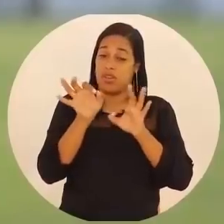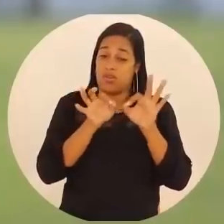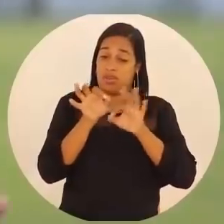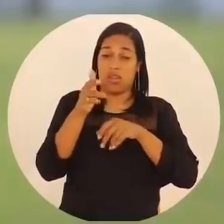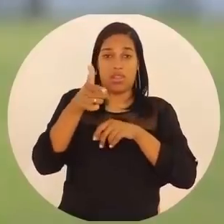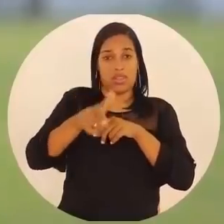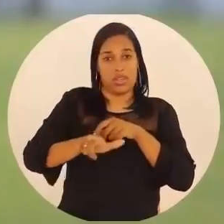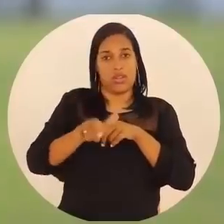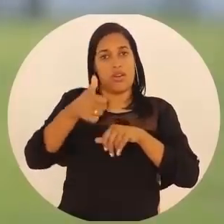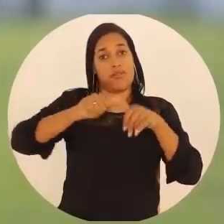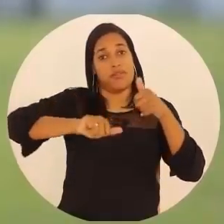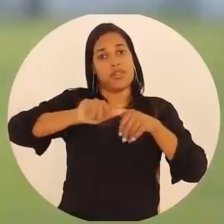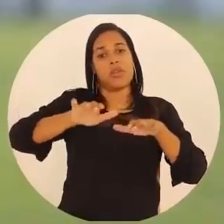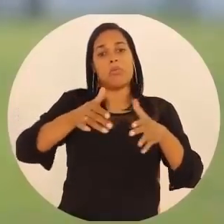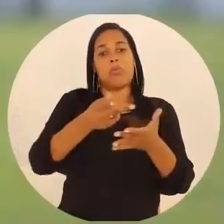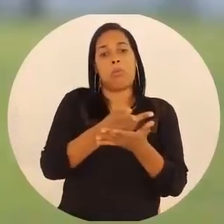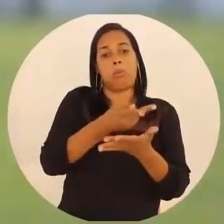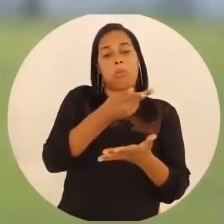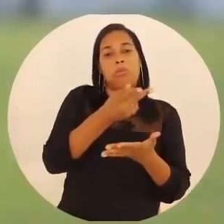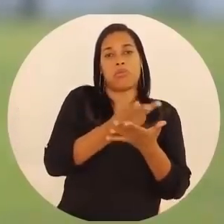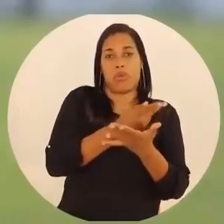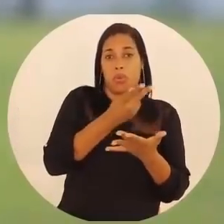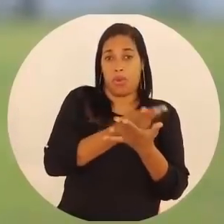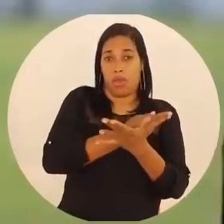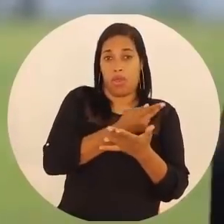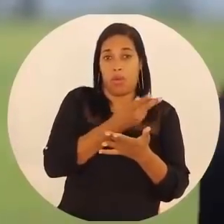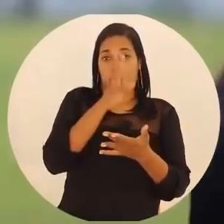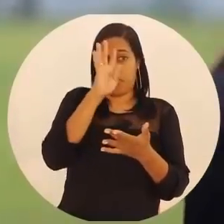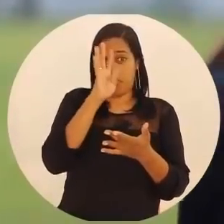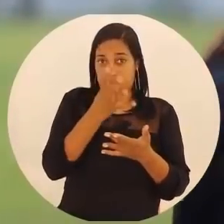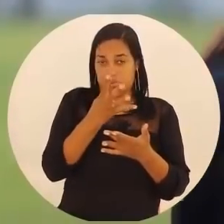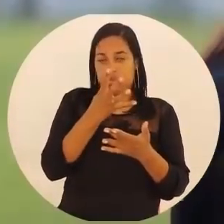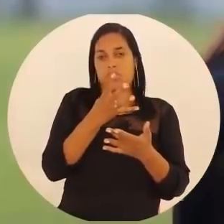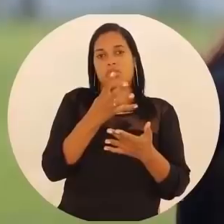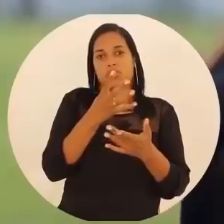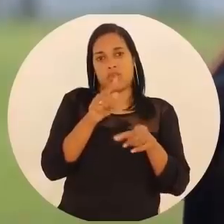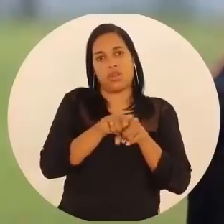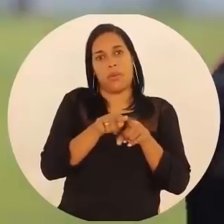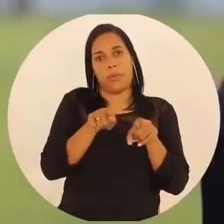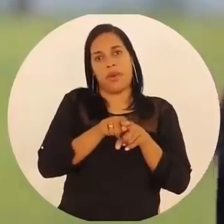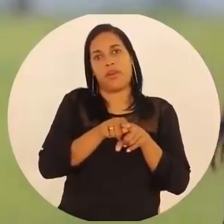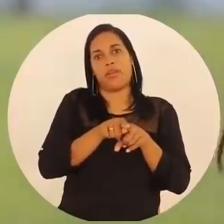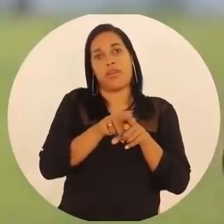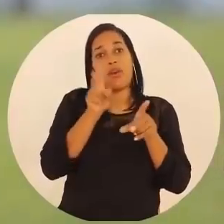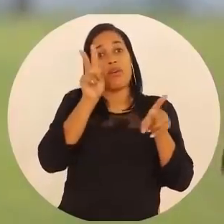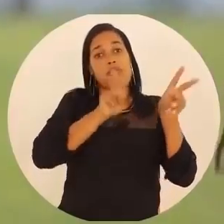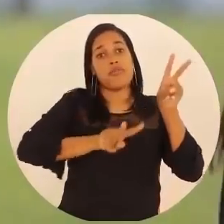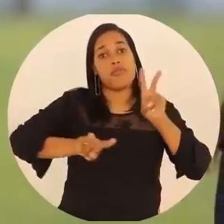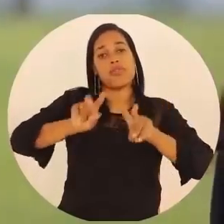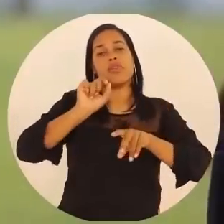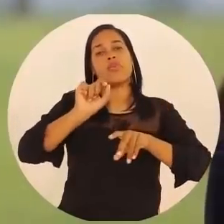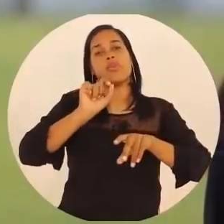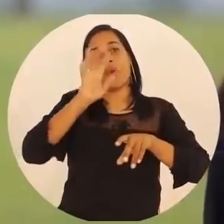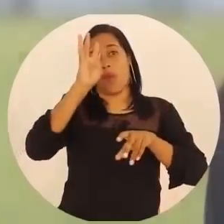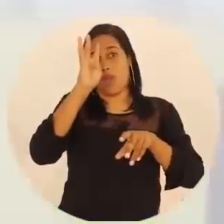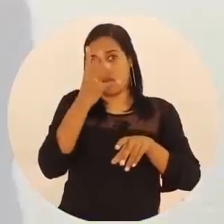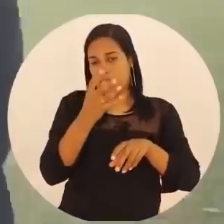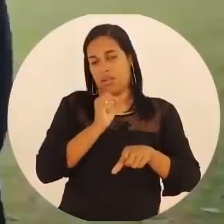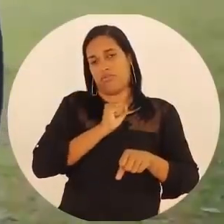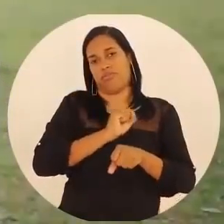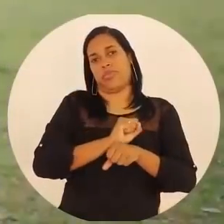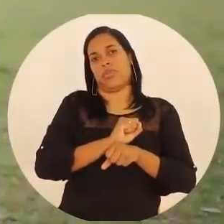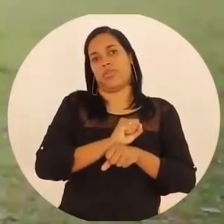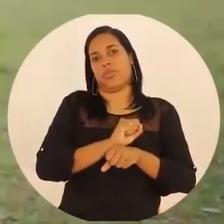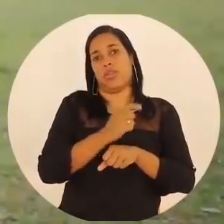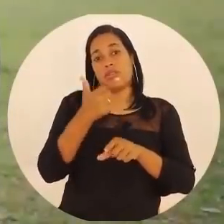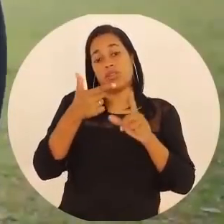avaliando onde aconteceu a falha, para que soluções possam ser tomadas, visando obter o resultado esperado.